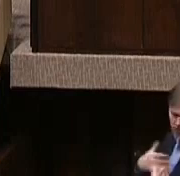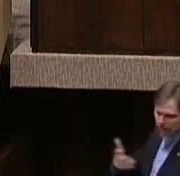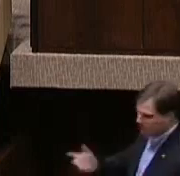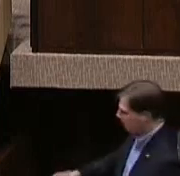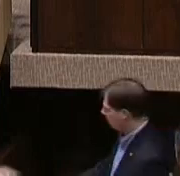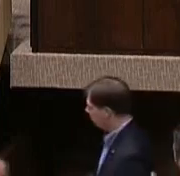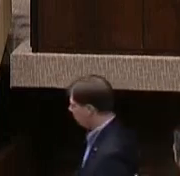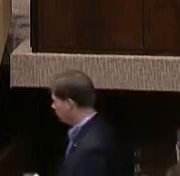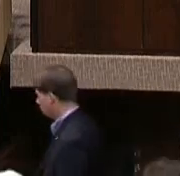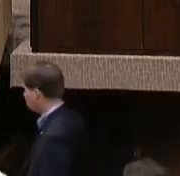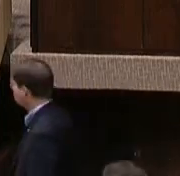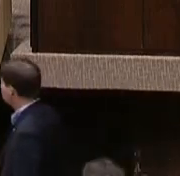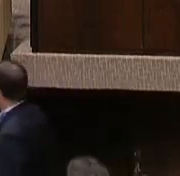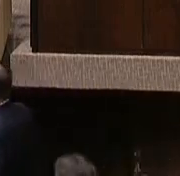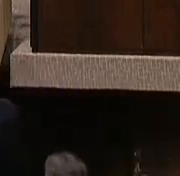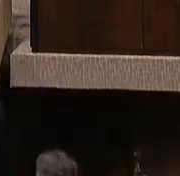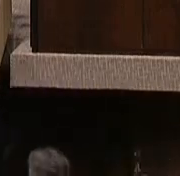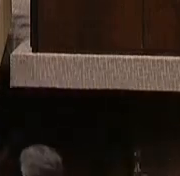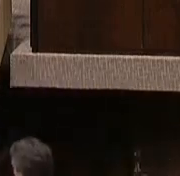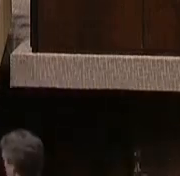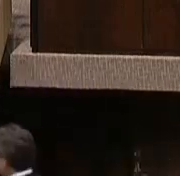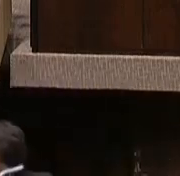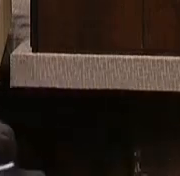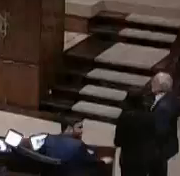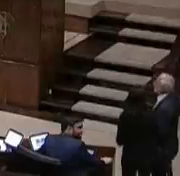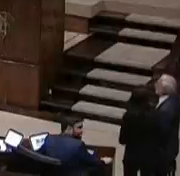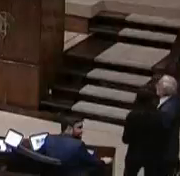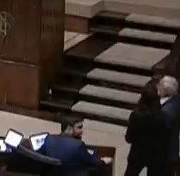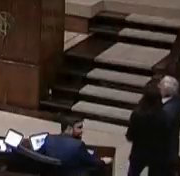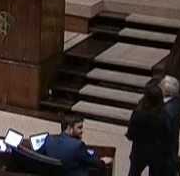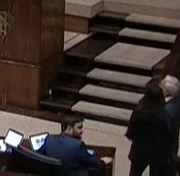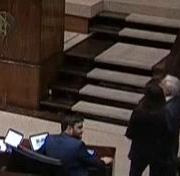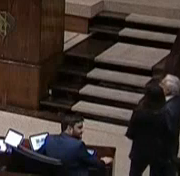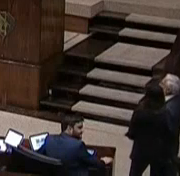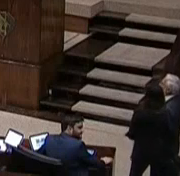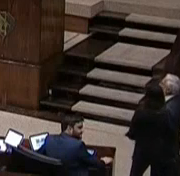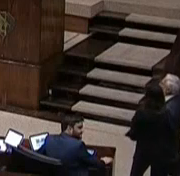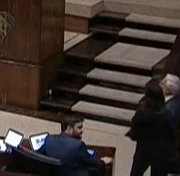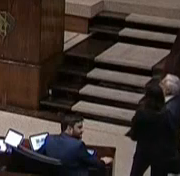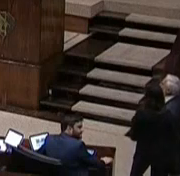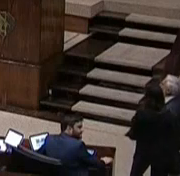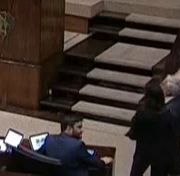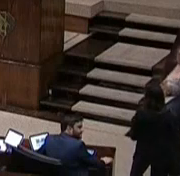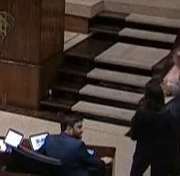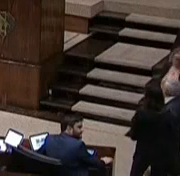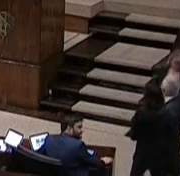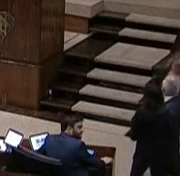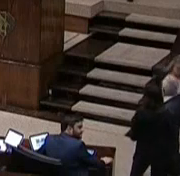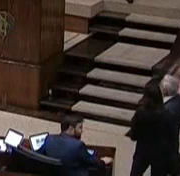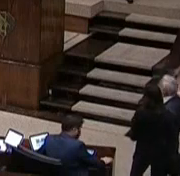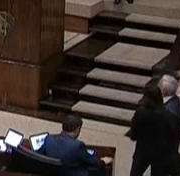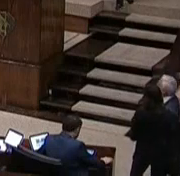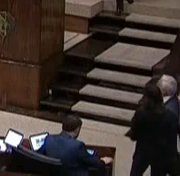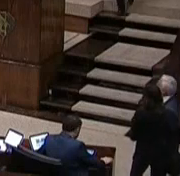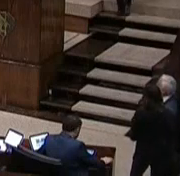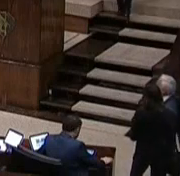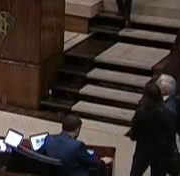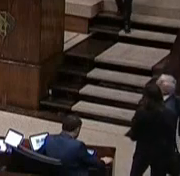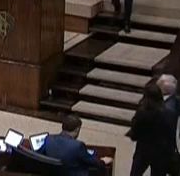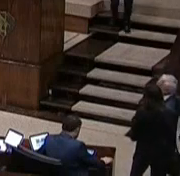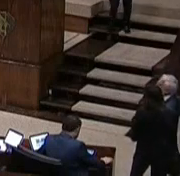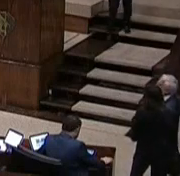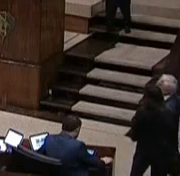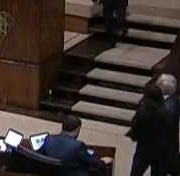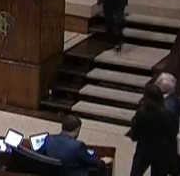Os vice-presidentes Alexandre Volman e José Luiz Azambuja,